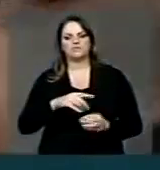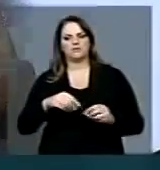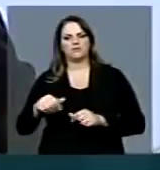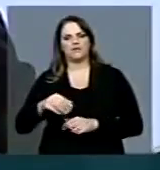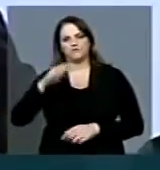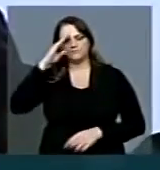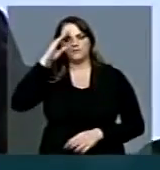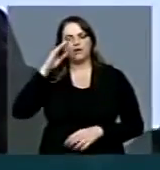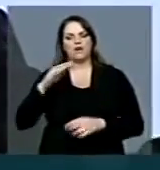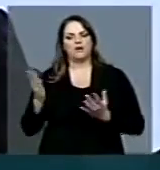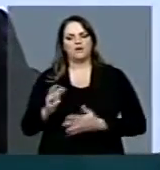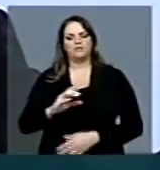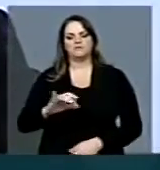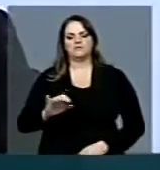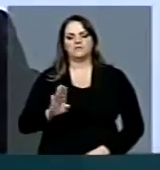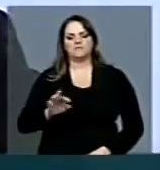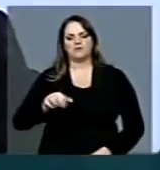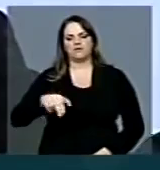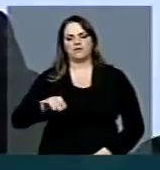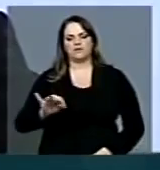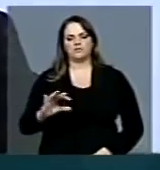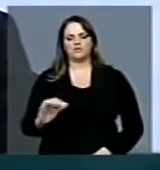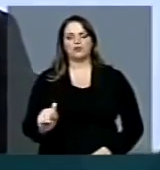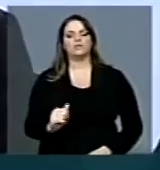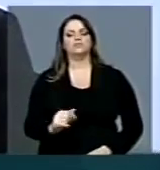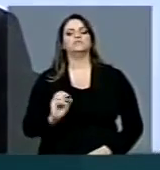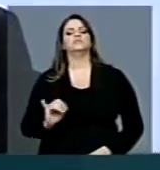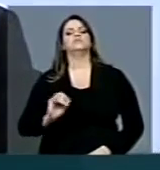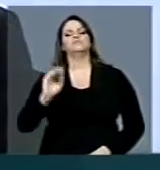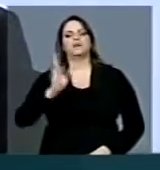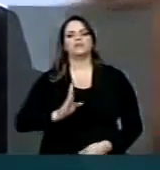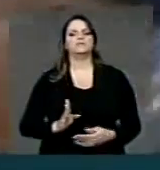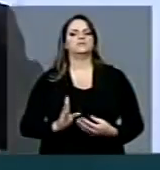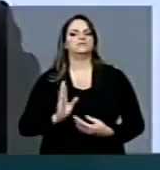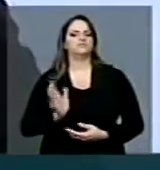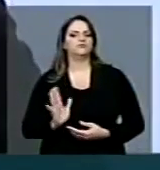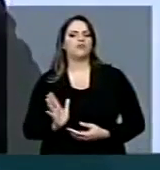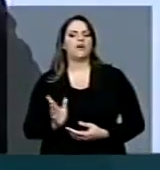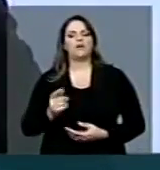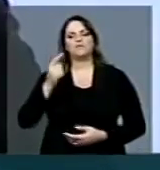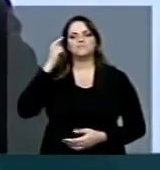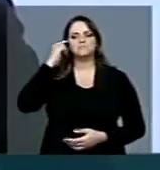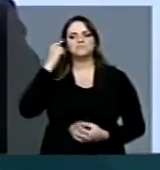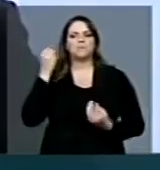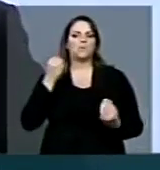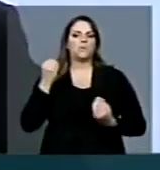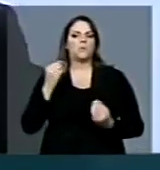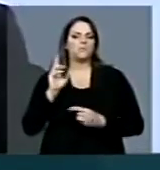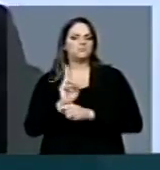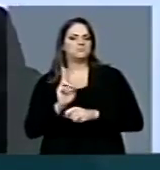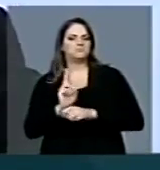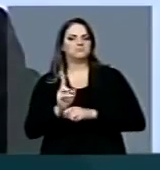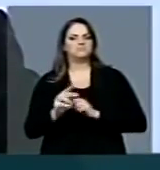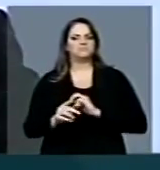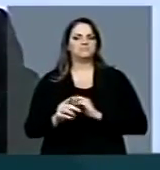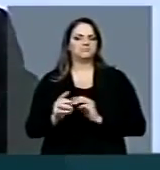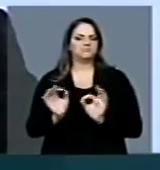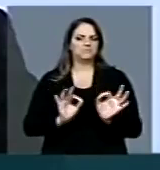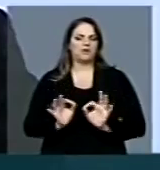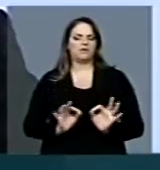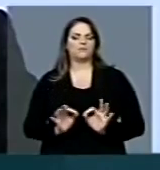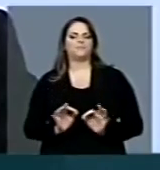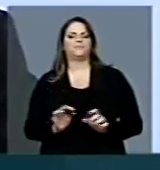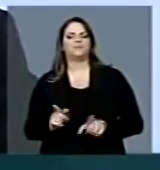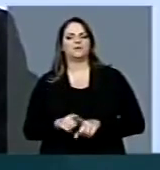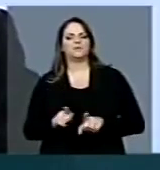necessário para essa questão. Como também já foi aqui mencionada a questão